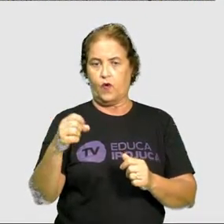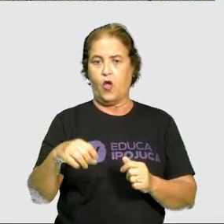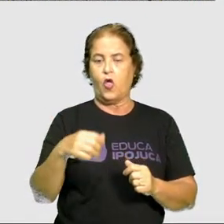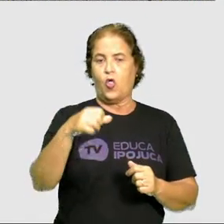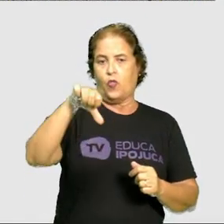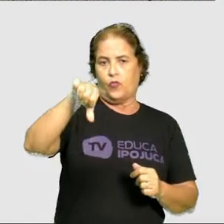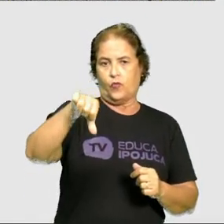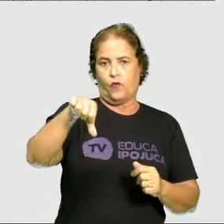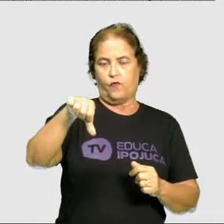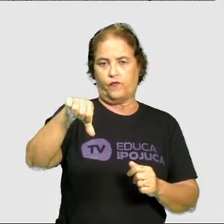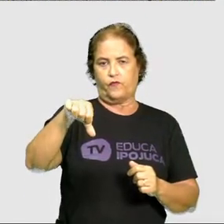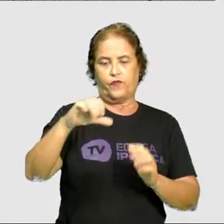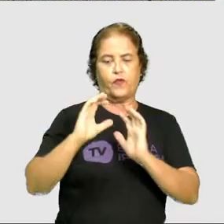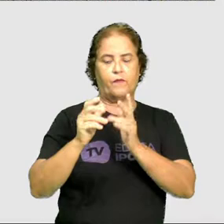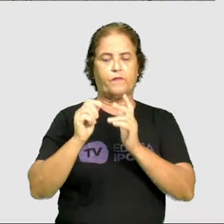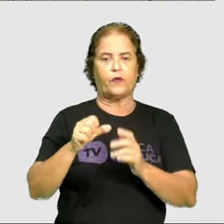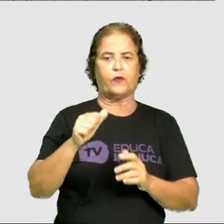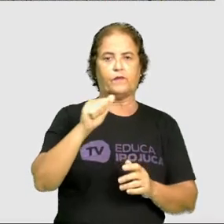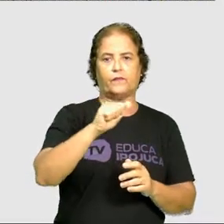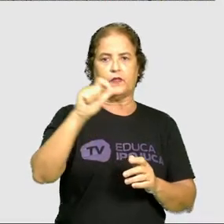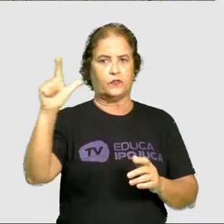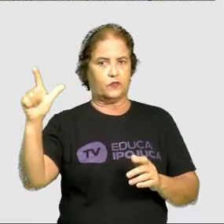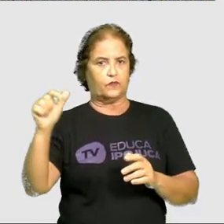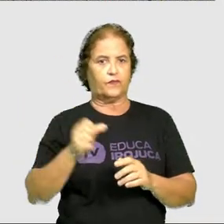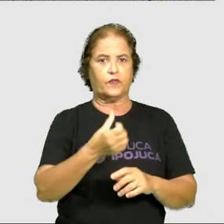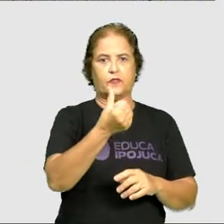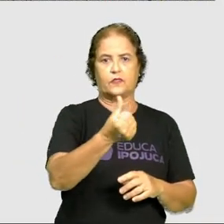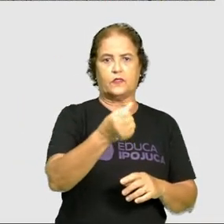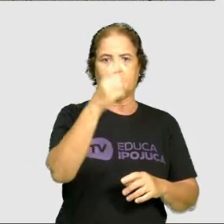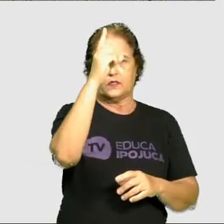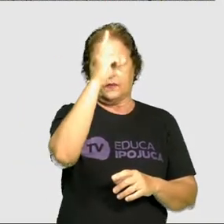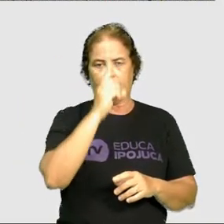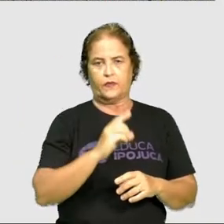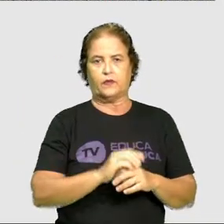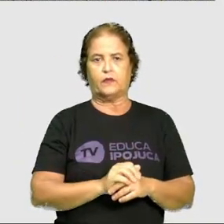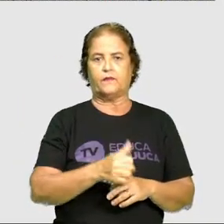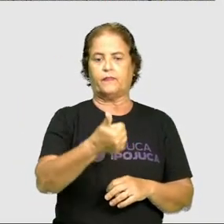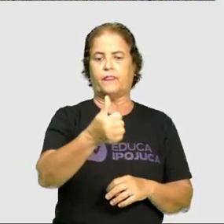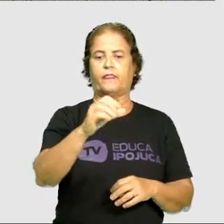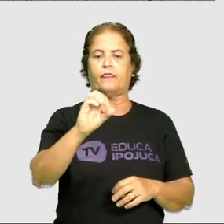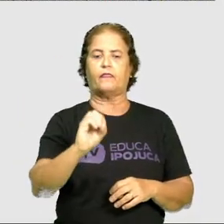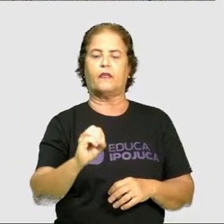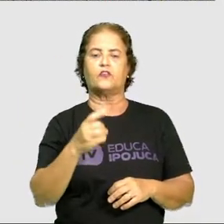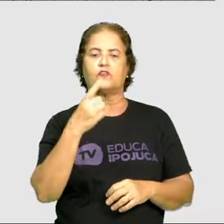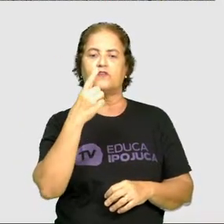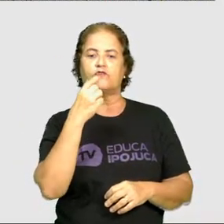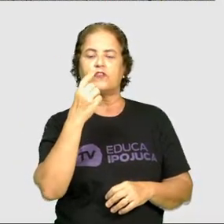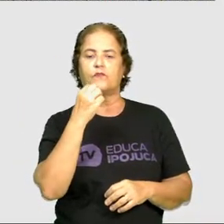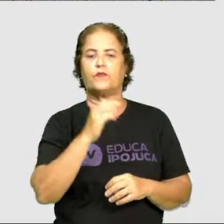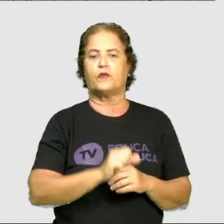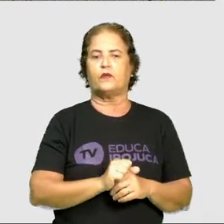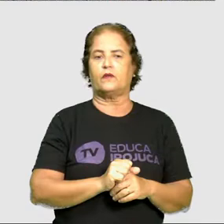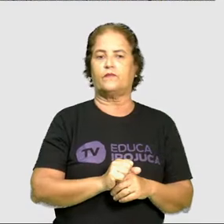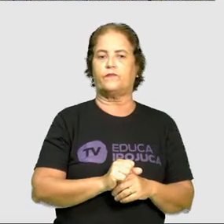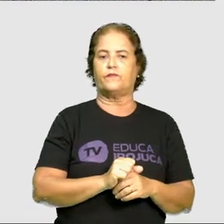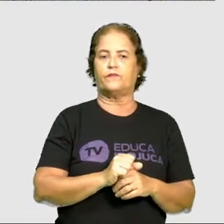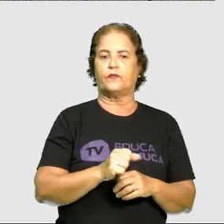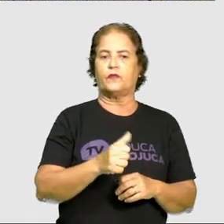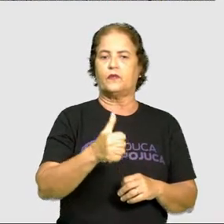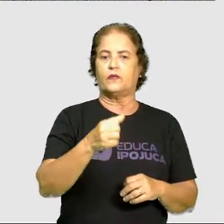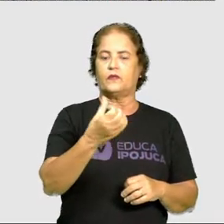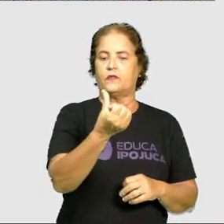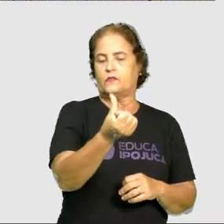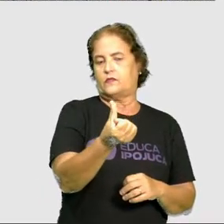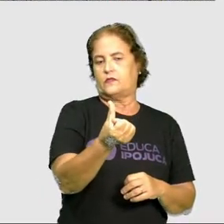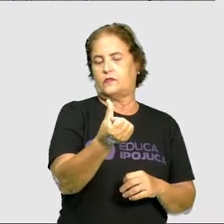azuis, 6 bolas são amarelas, 10 bolas são vermelhas, e 6